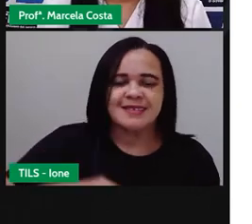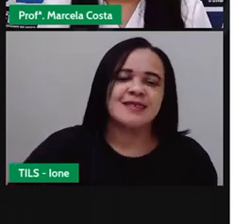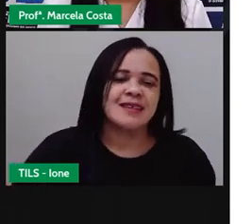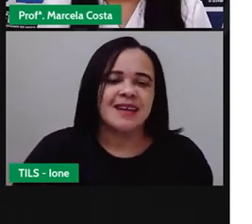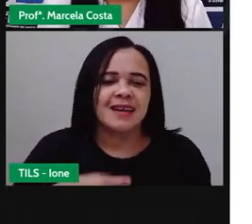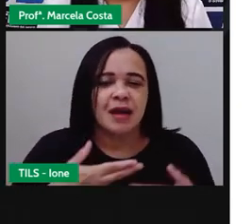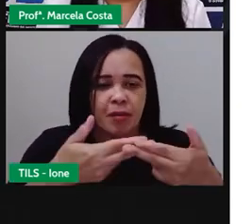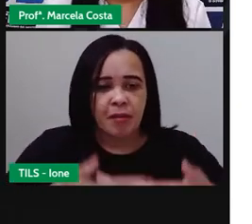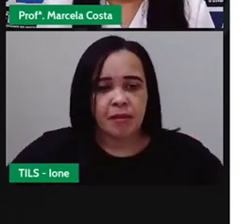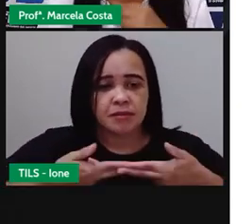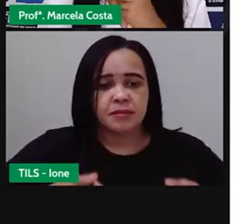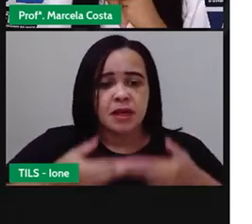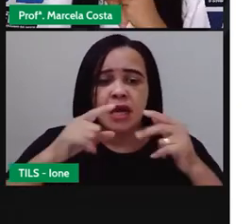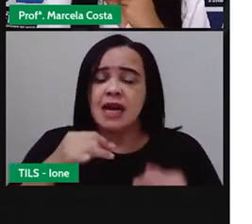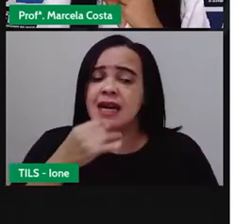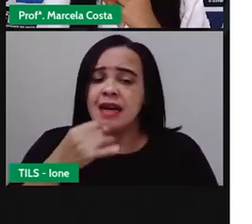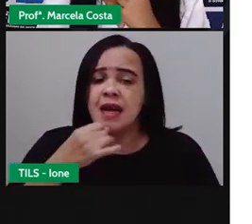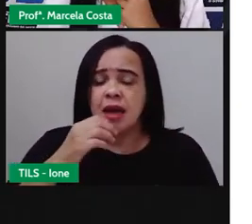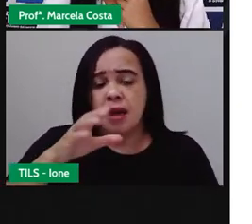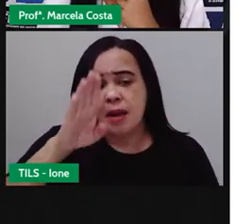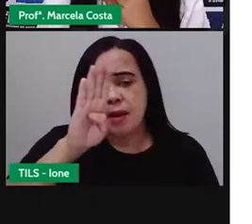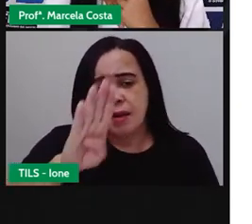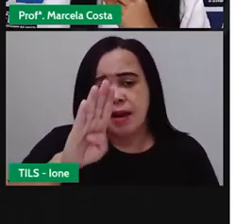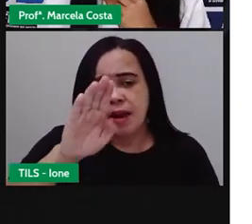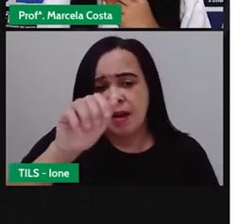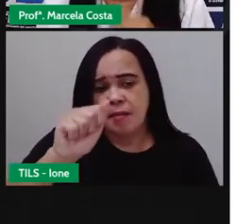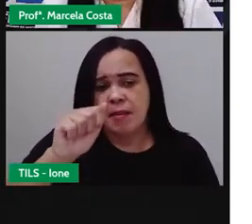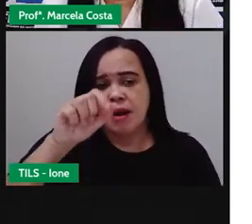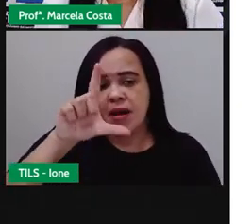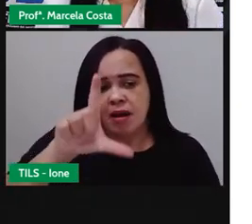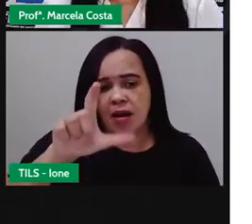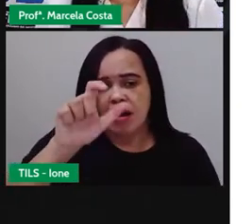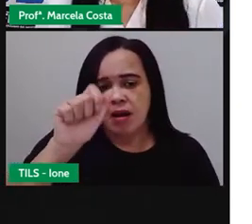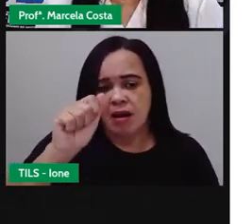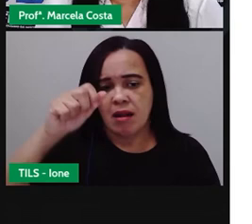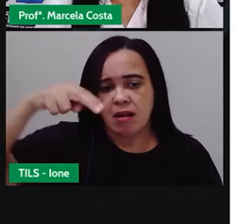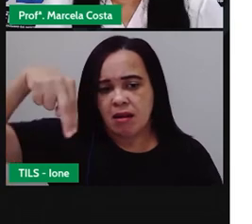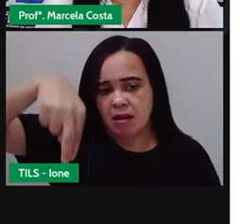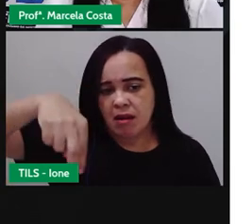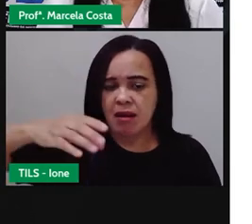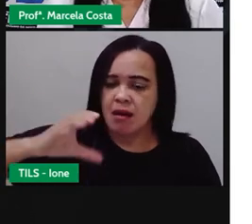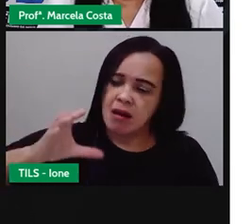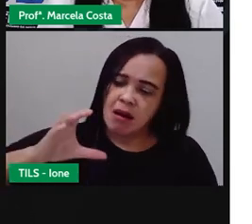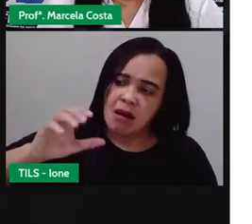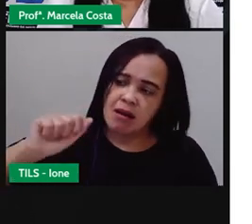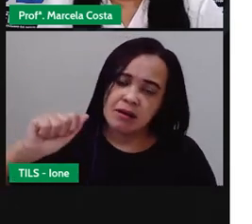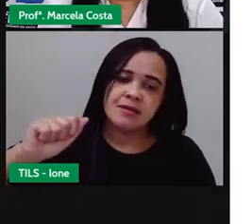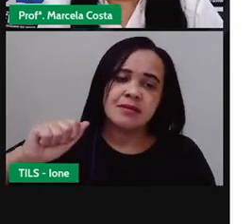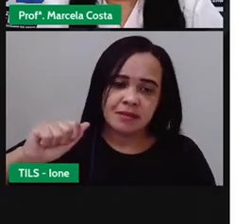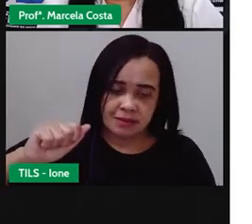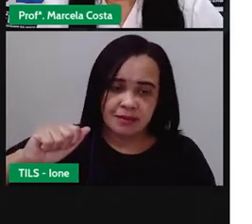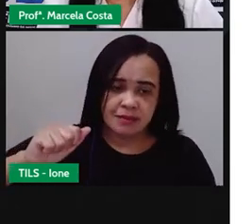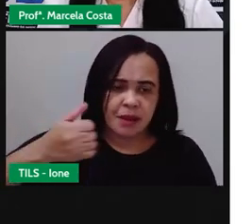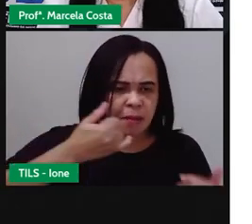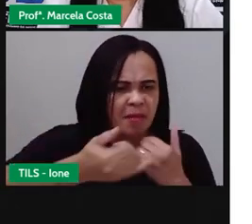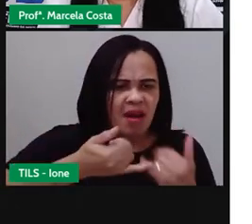balança, balança, tá? Tem o som de C. C.